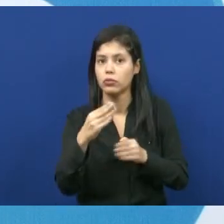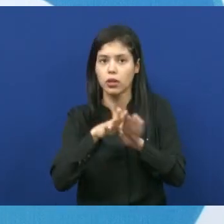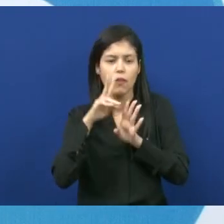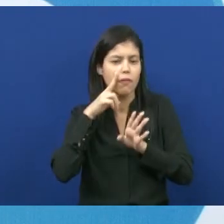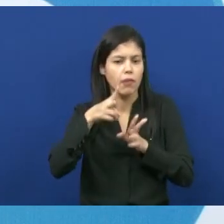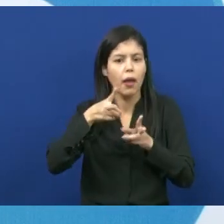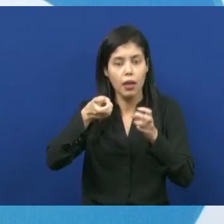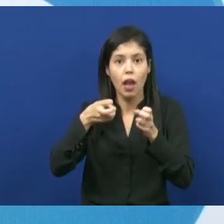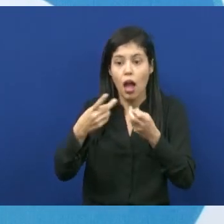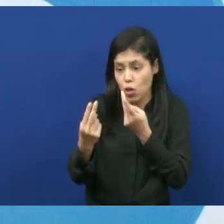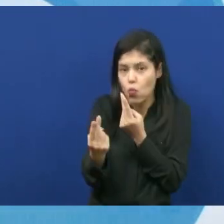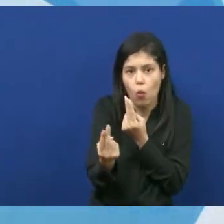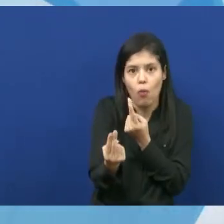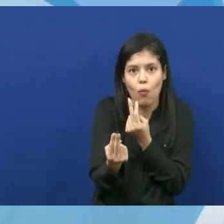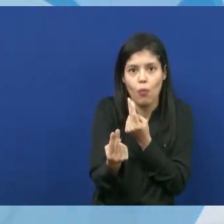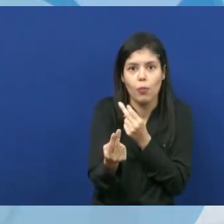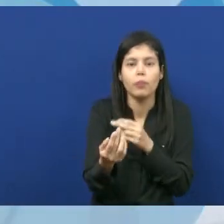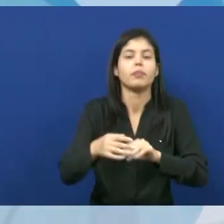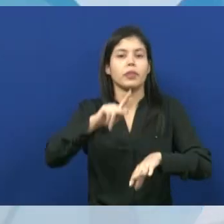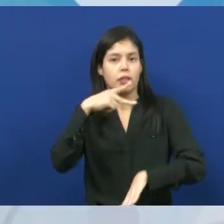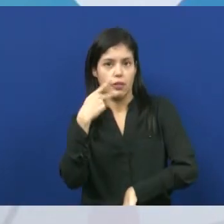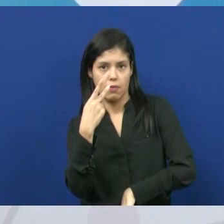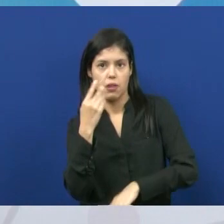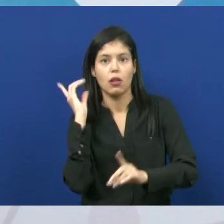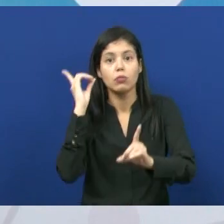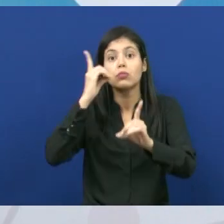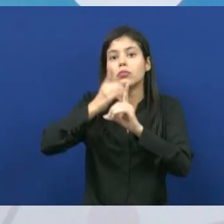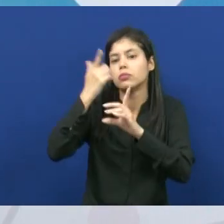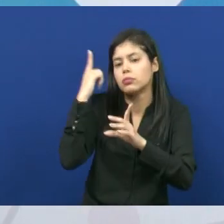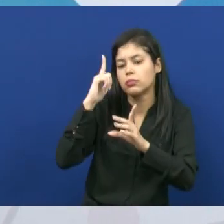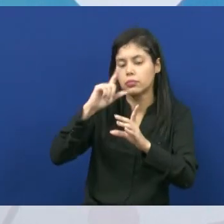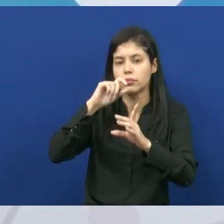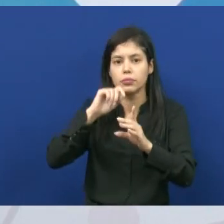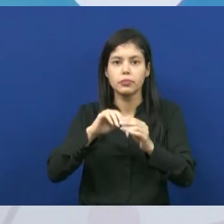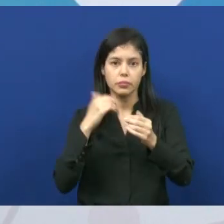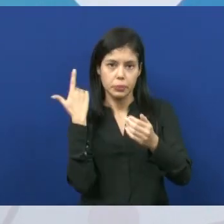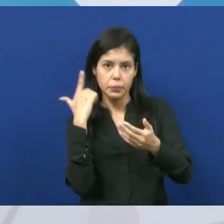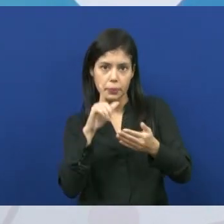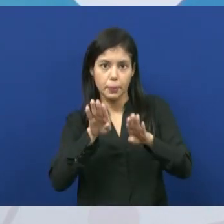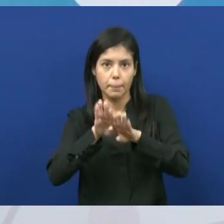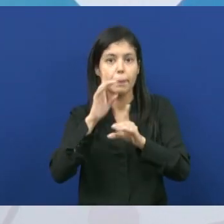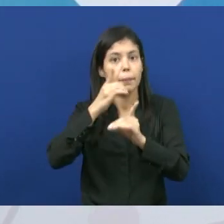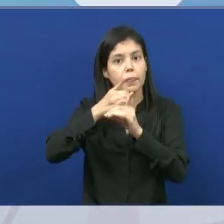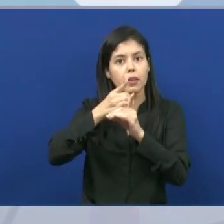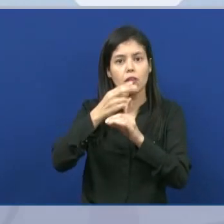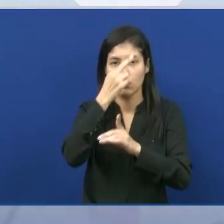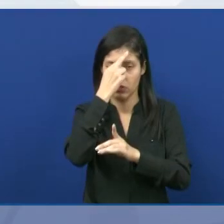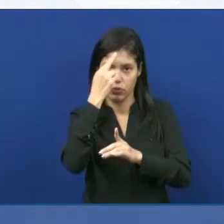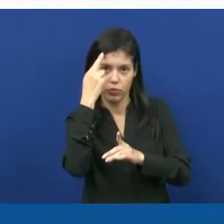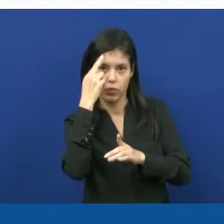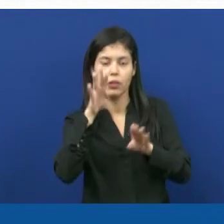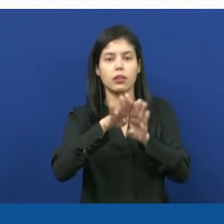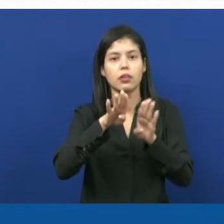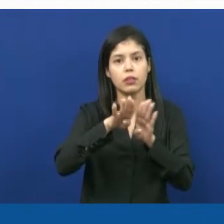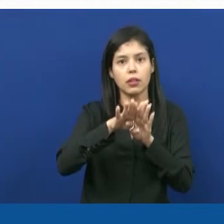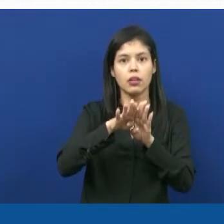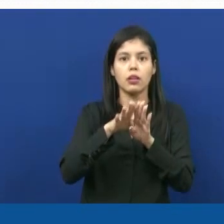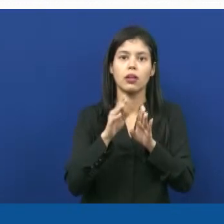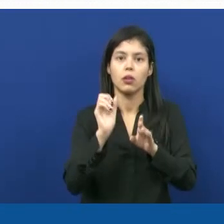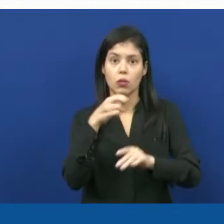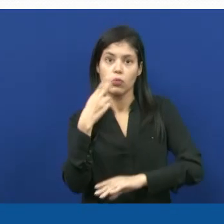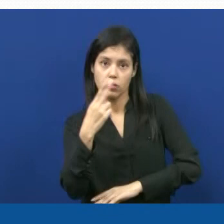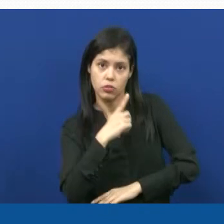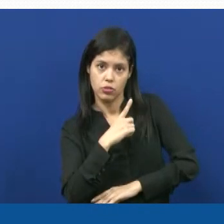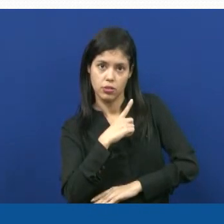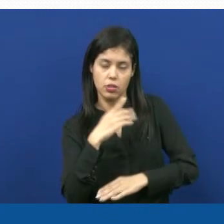que tem traços em comum, ele vai conseguir estabelecer ali uma história evolutiva, ou seja, que um